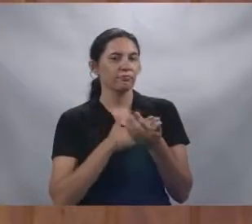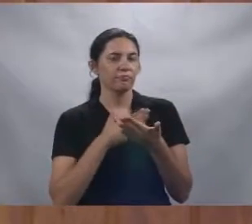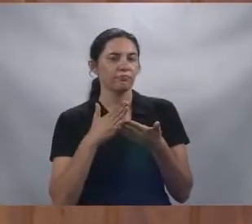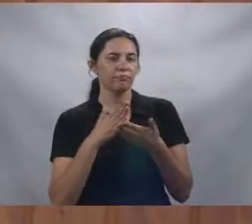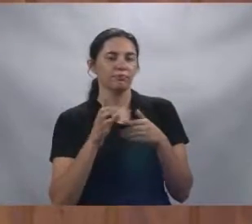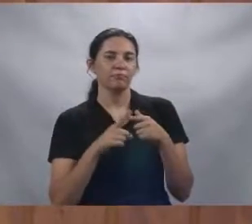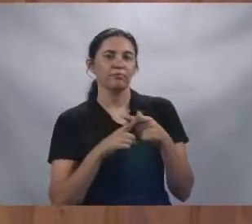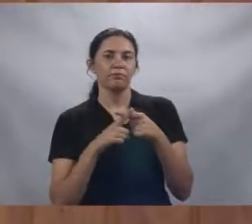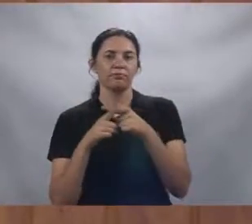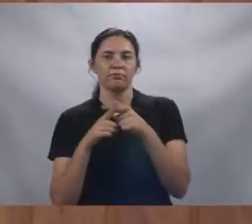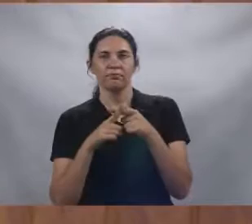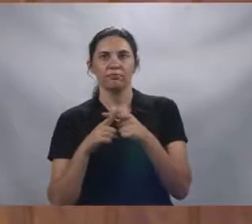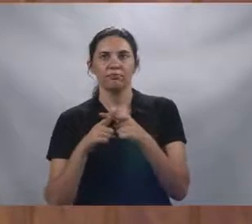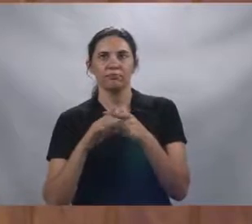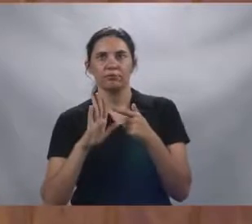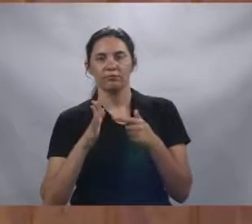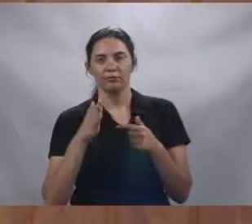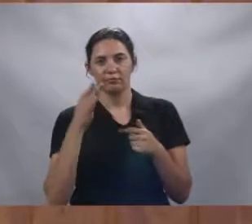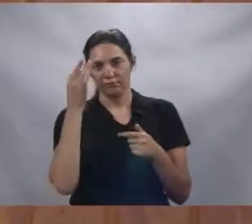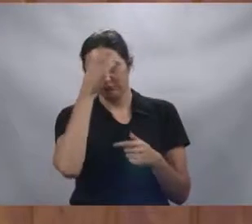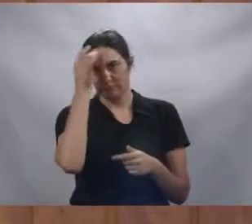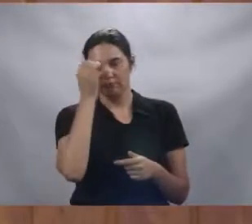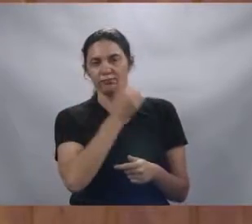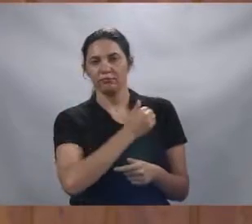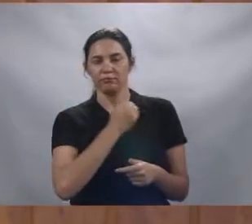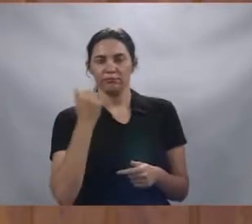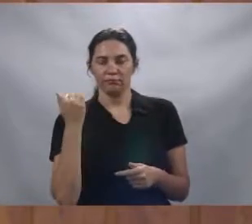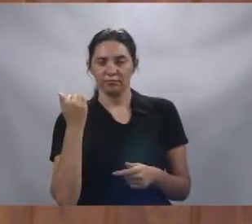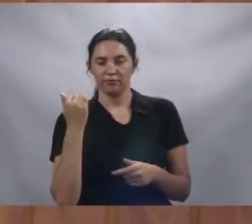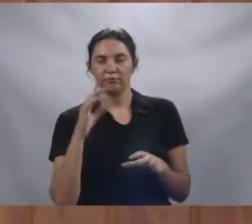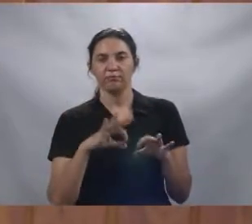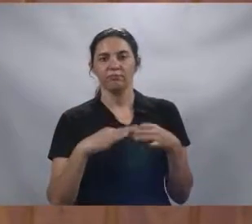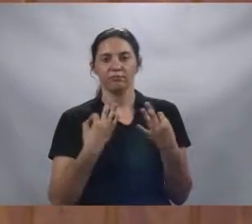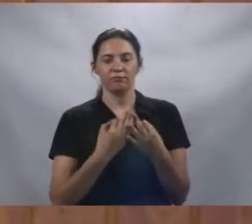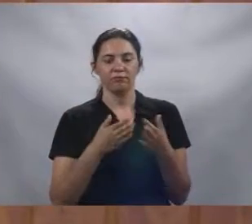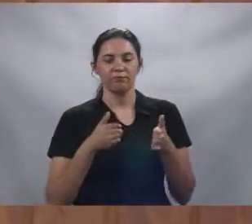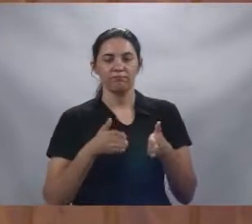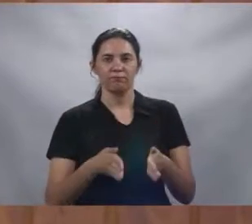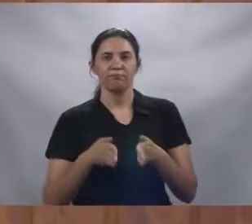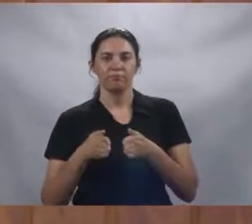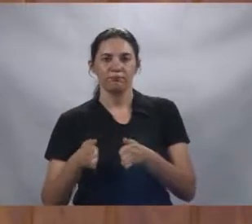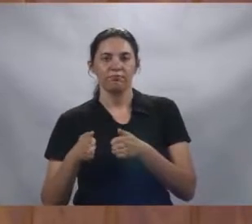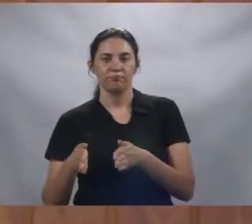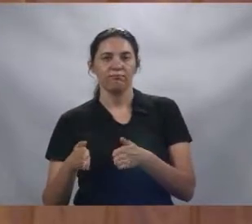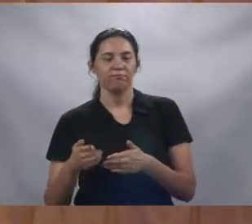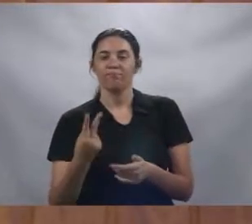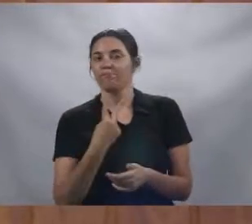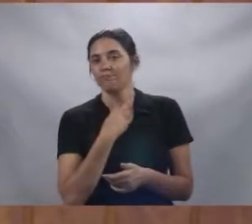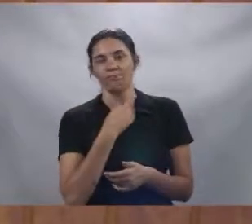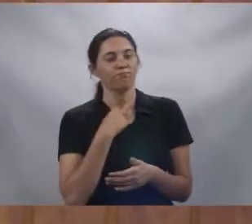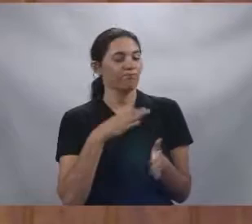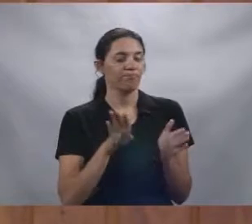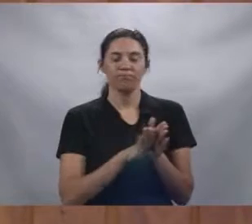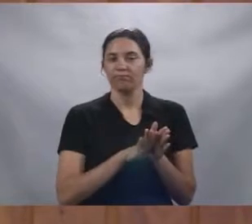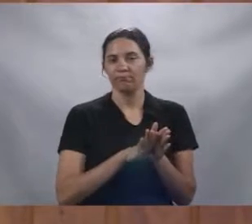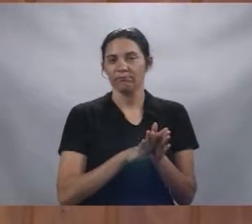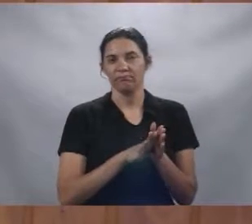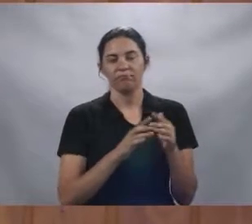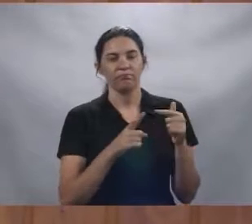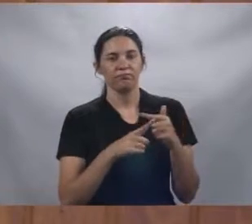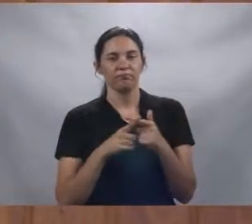cemitério. Já pensou, morre ali, igual falei, um ente querido, você tem que enterrar, você tem que ir. Não tem condições de chegar nem no cemitério.